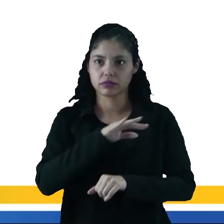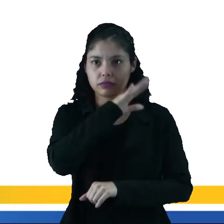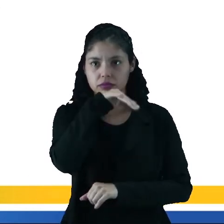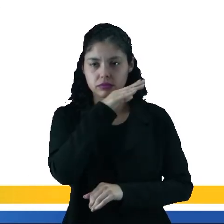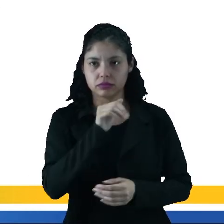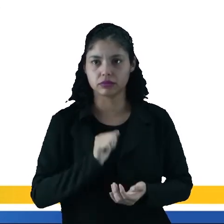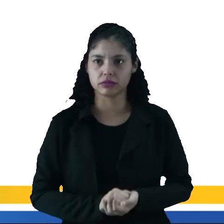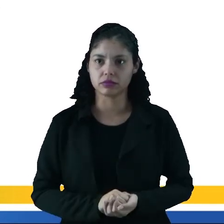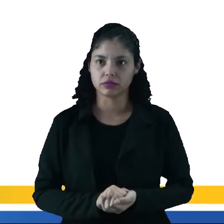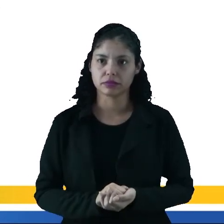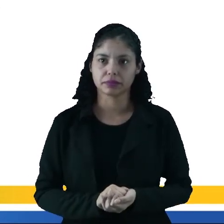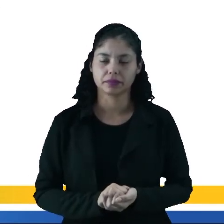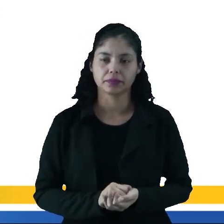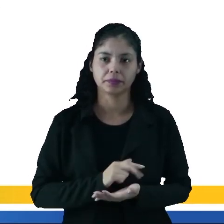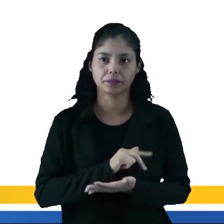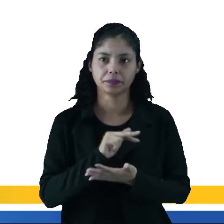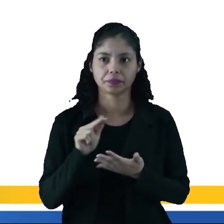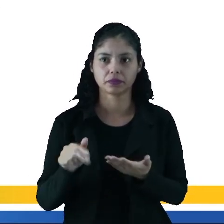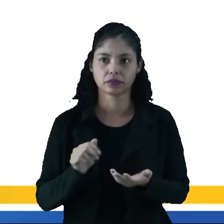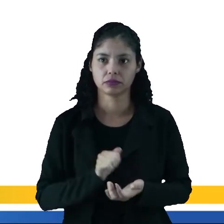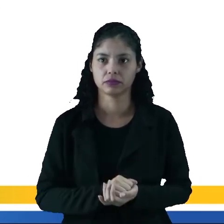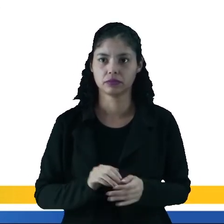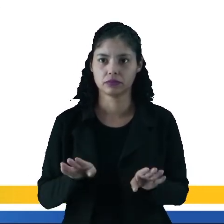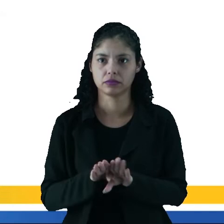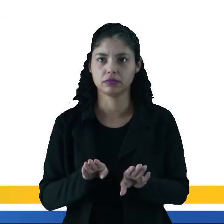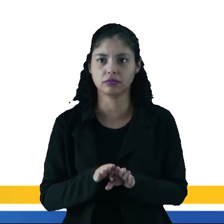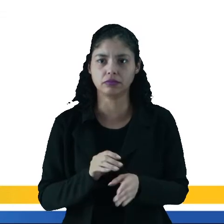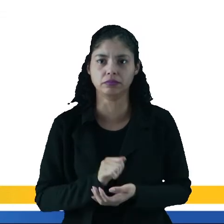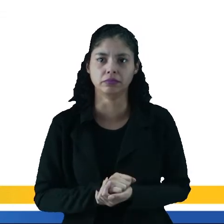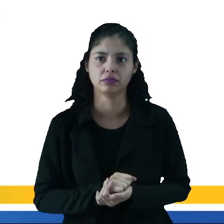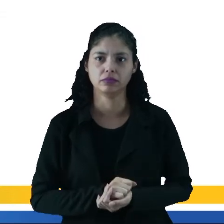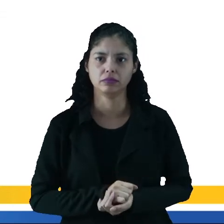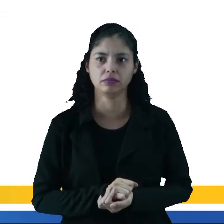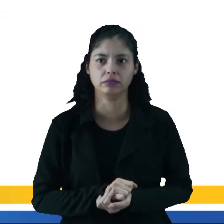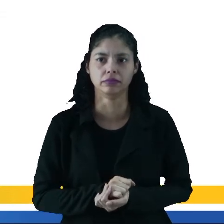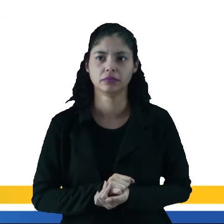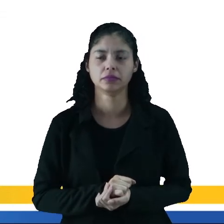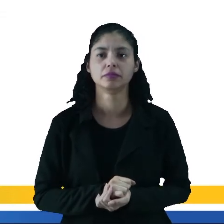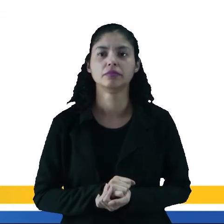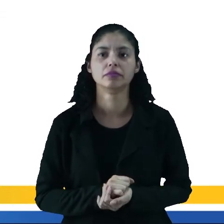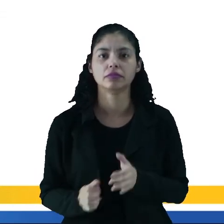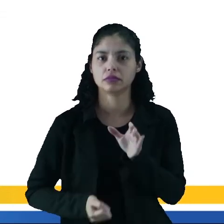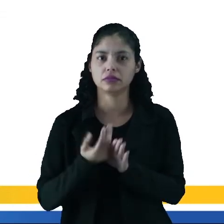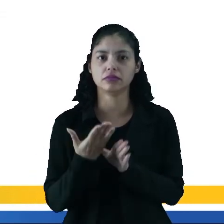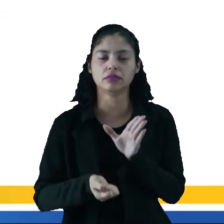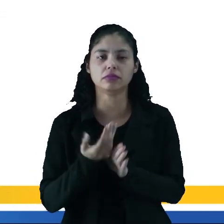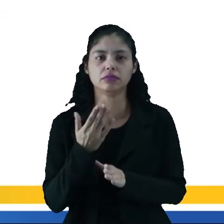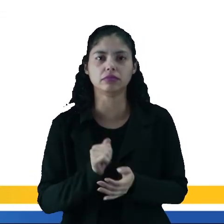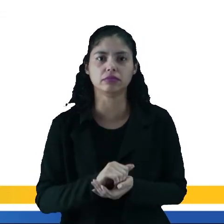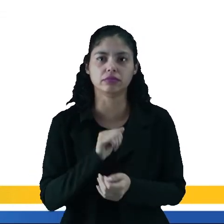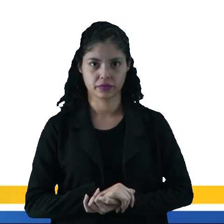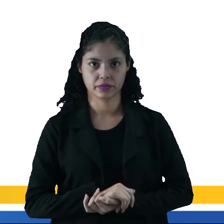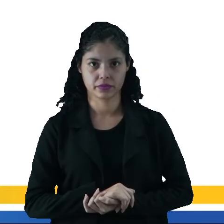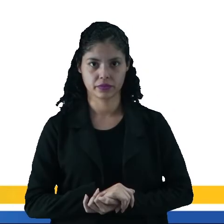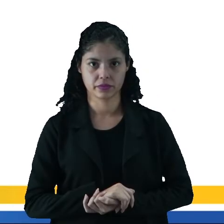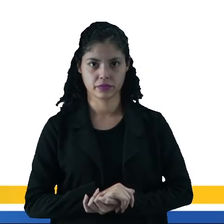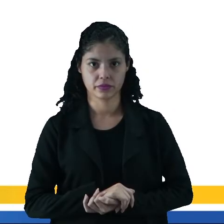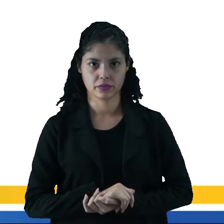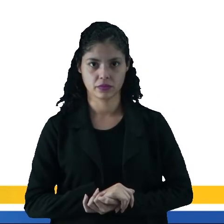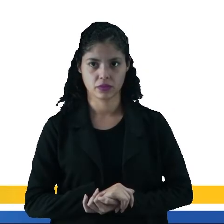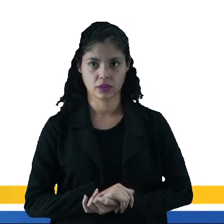animal, quando houve toda a decomposição há milhares de anos, até gerar esses combustíveis fósseis.